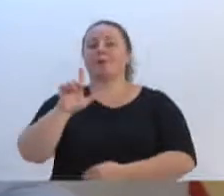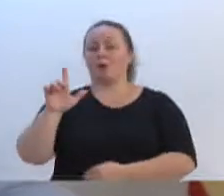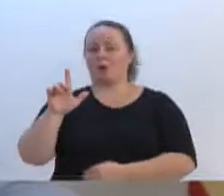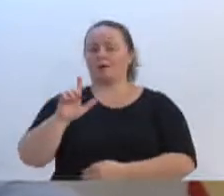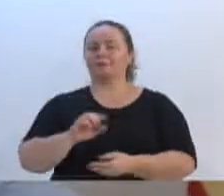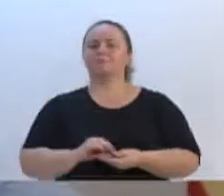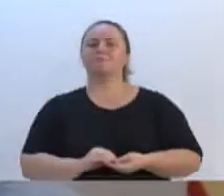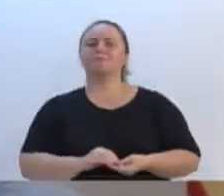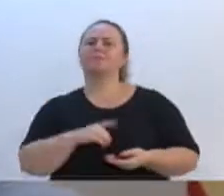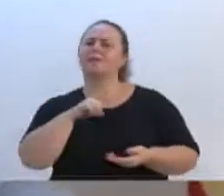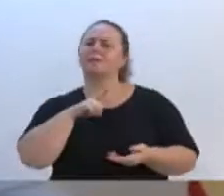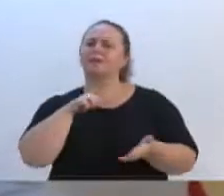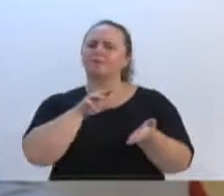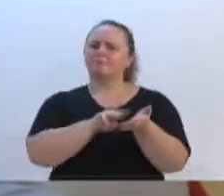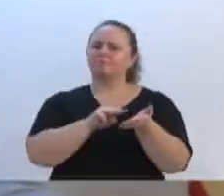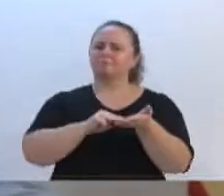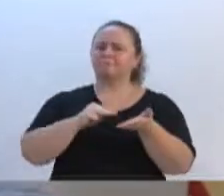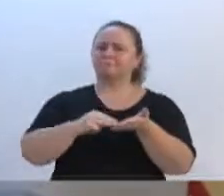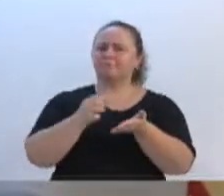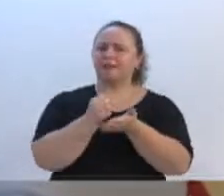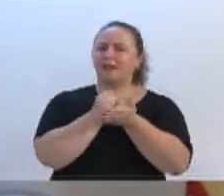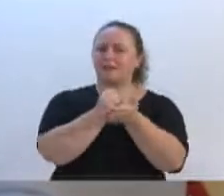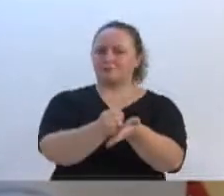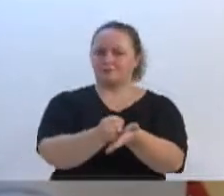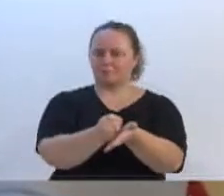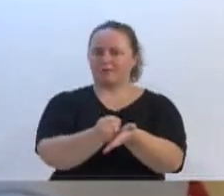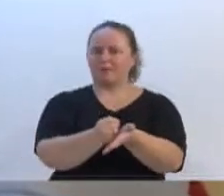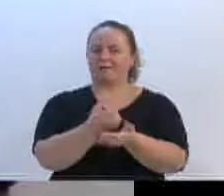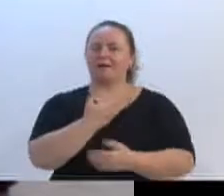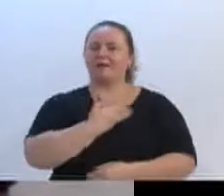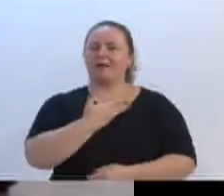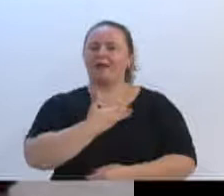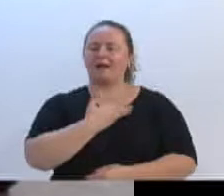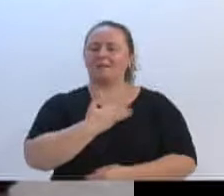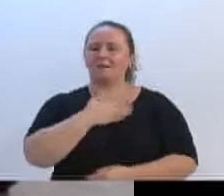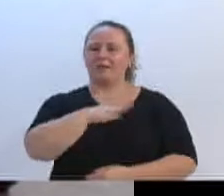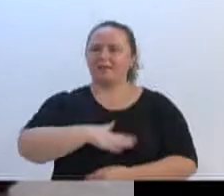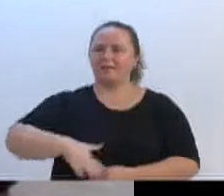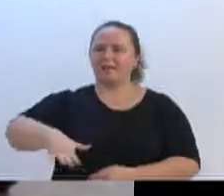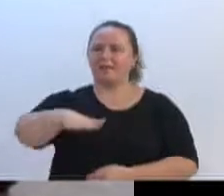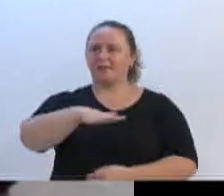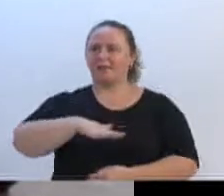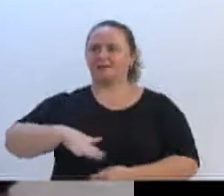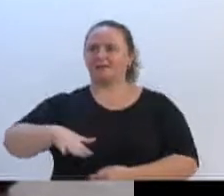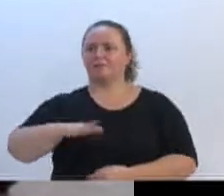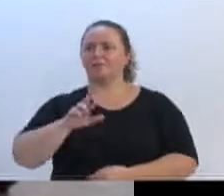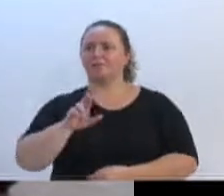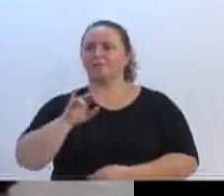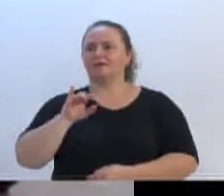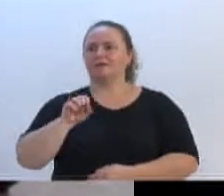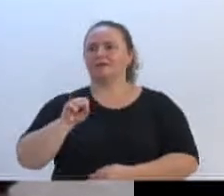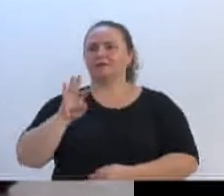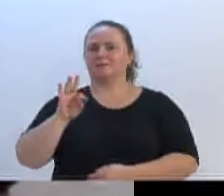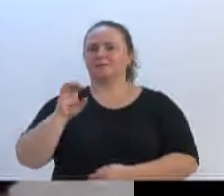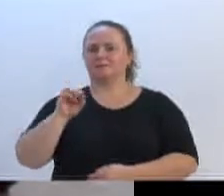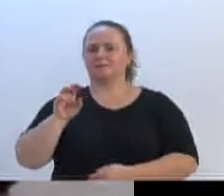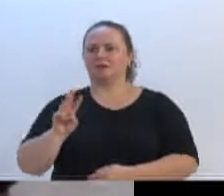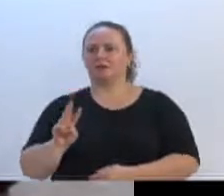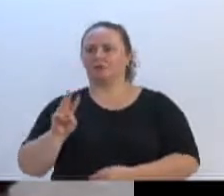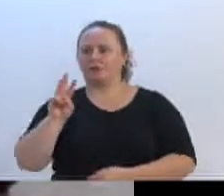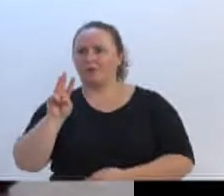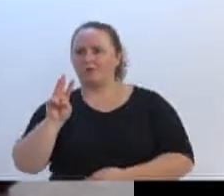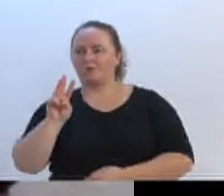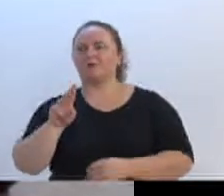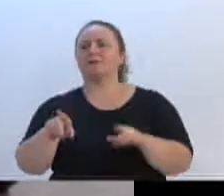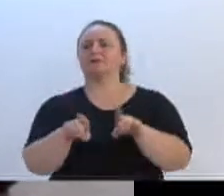A pastelada beneficente, amigos do Risto e amigos do Sestrem, onde teve a presença da